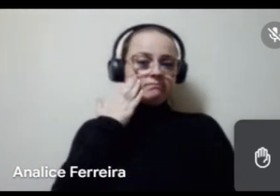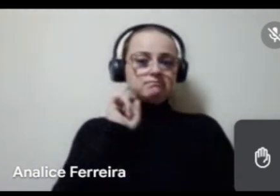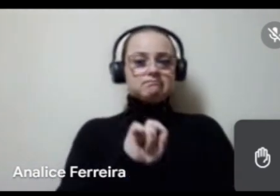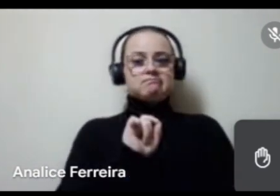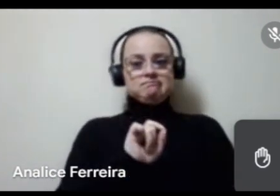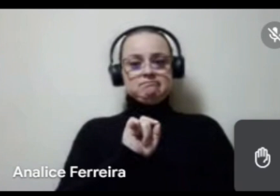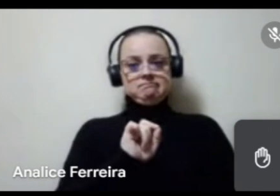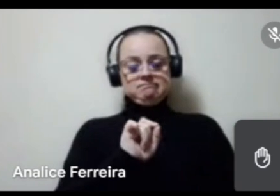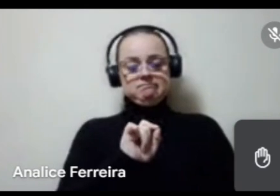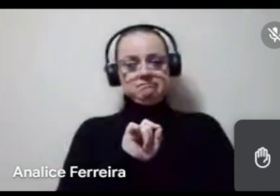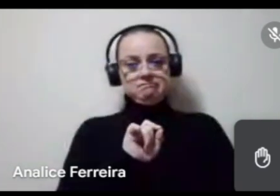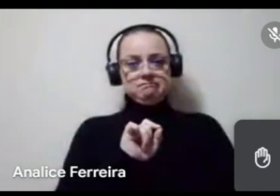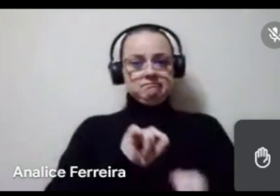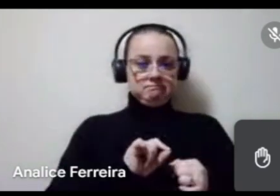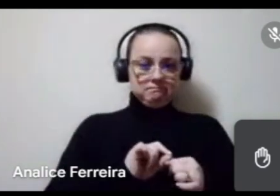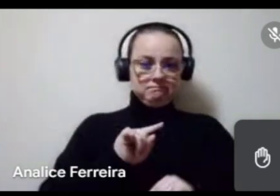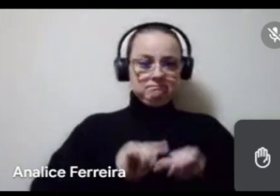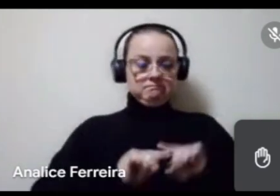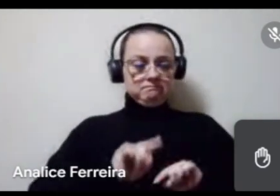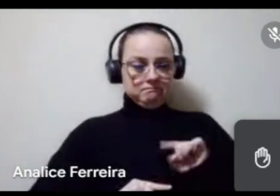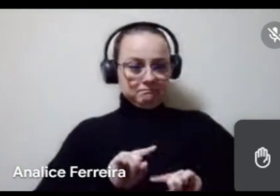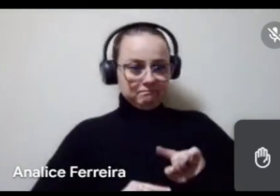os fazedores e fazedoras de cultura